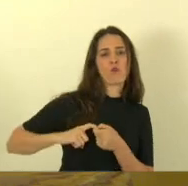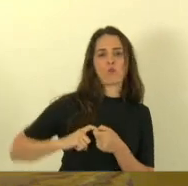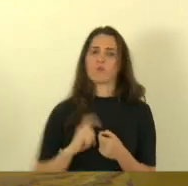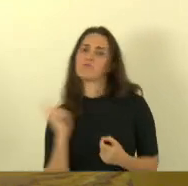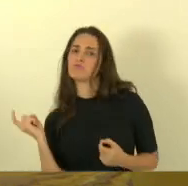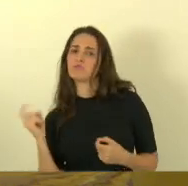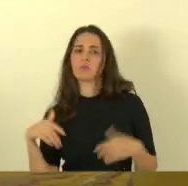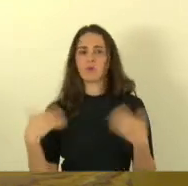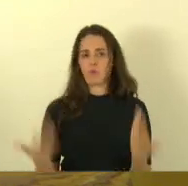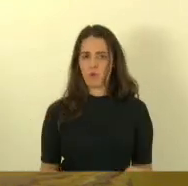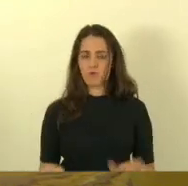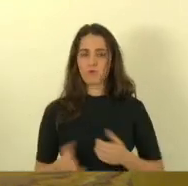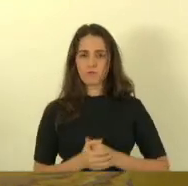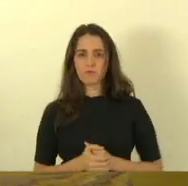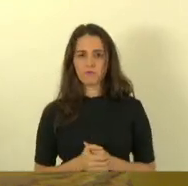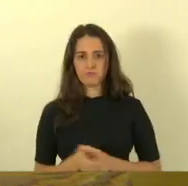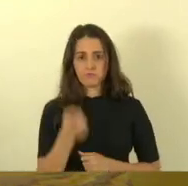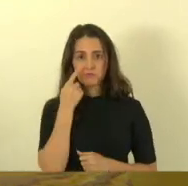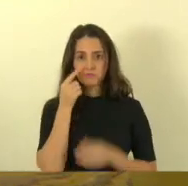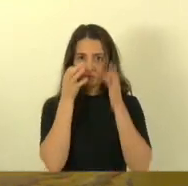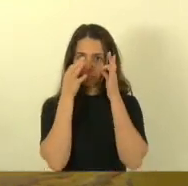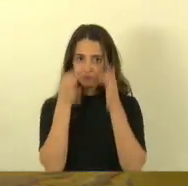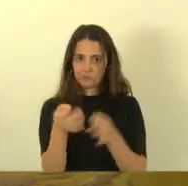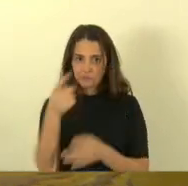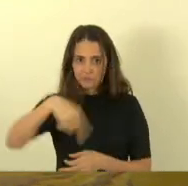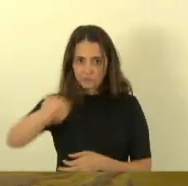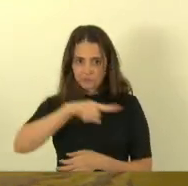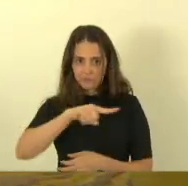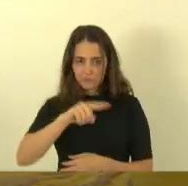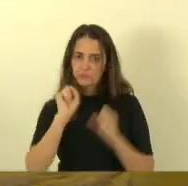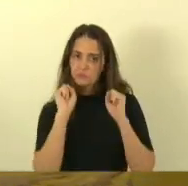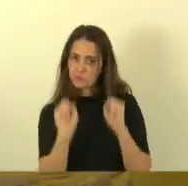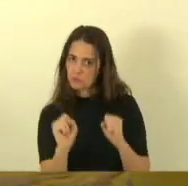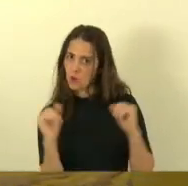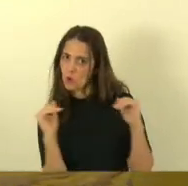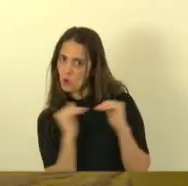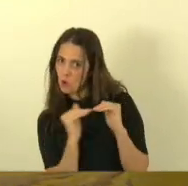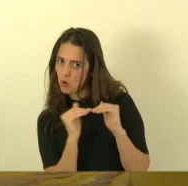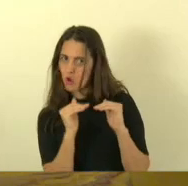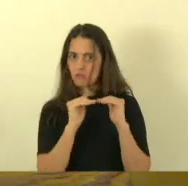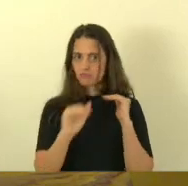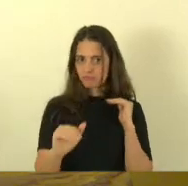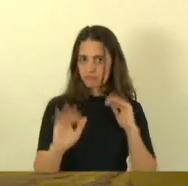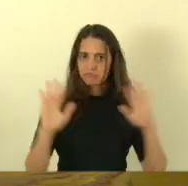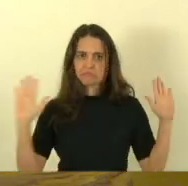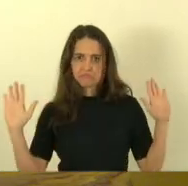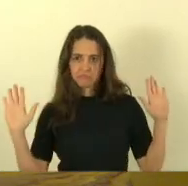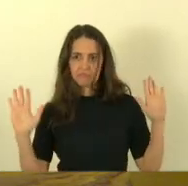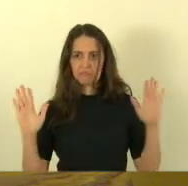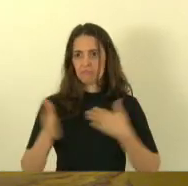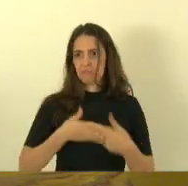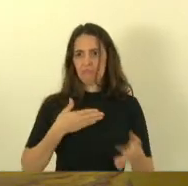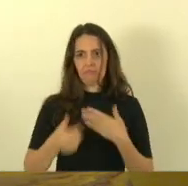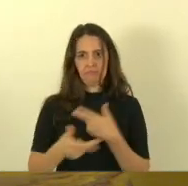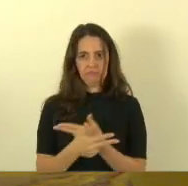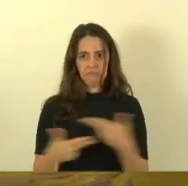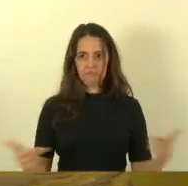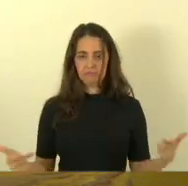E chamar a atenção dos nobres colegas deputados. Você pode concordar ou discordar do que quer que seja.